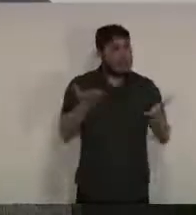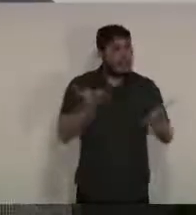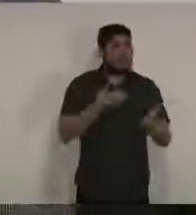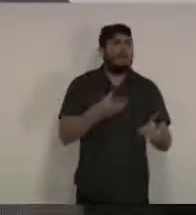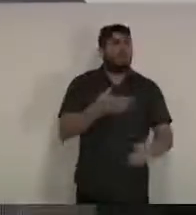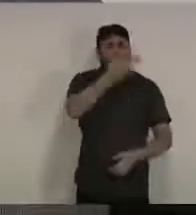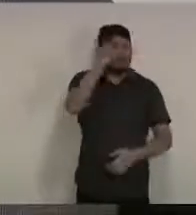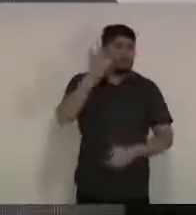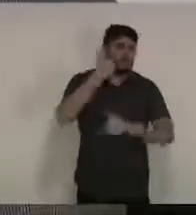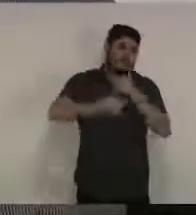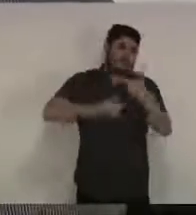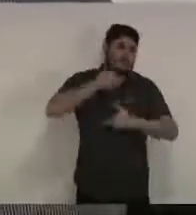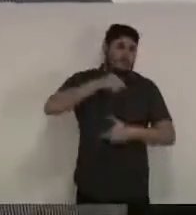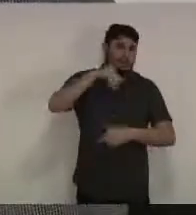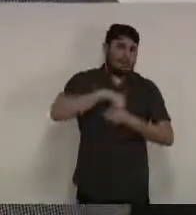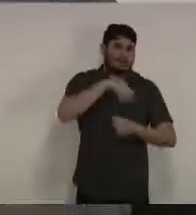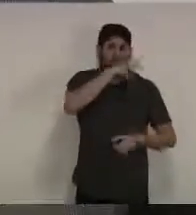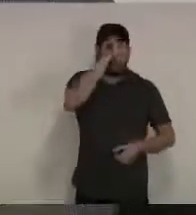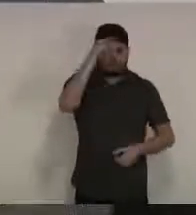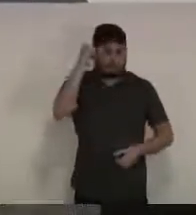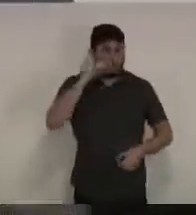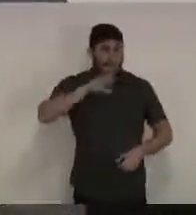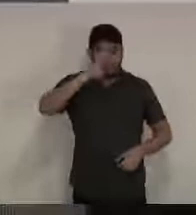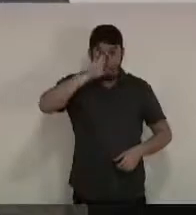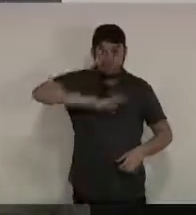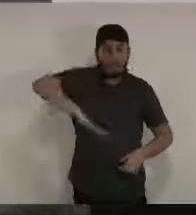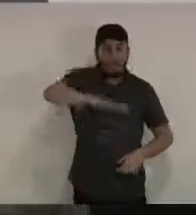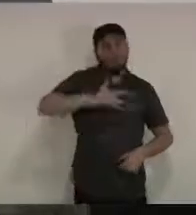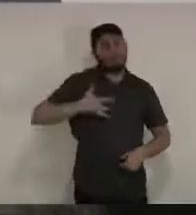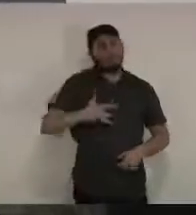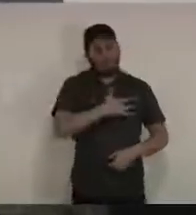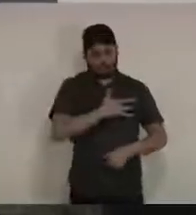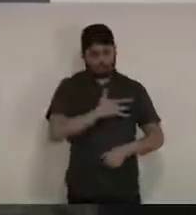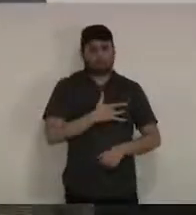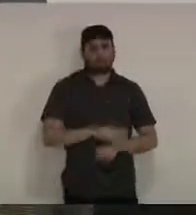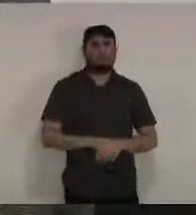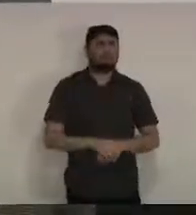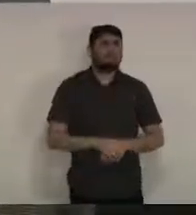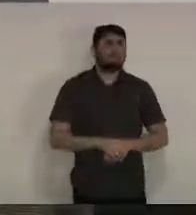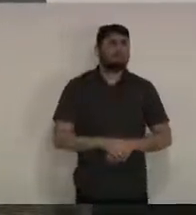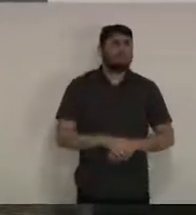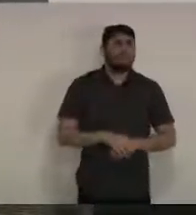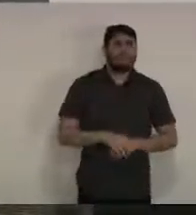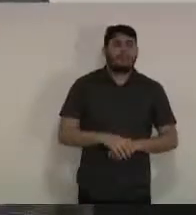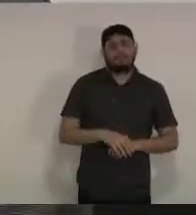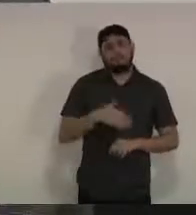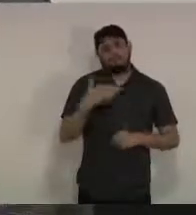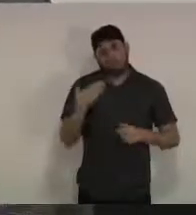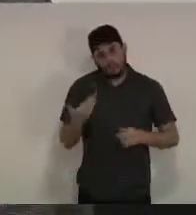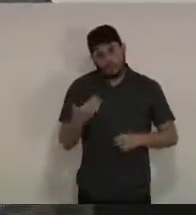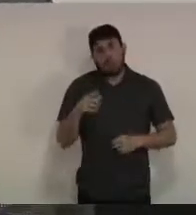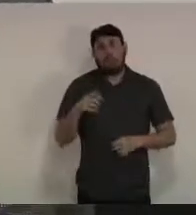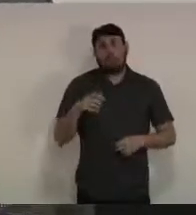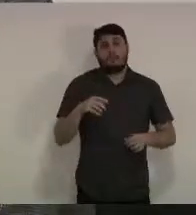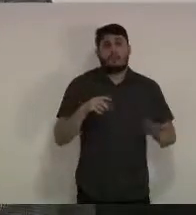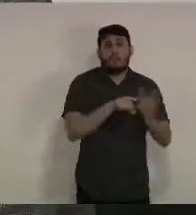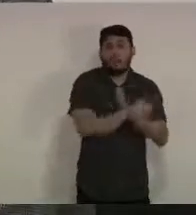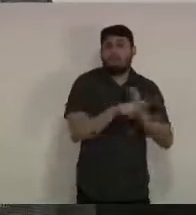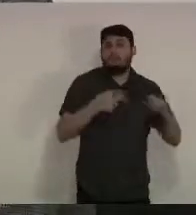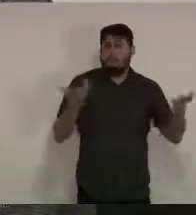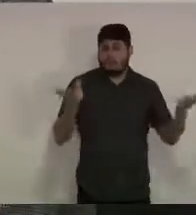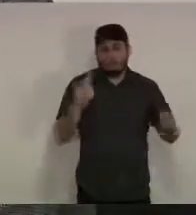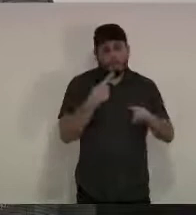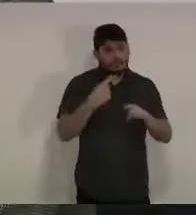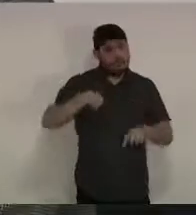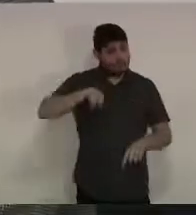trabalhadores Blog Cenário mesmo trabalhando em conjunto com a PM o atual efetivo da Guarda Municipal não consegue fazer valer